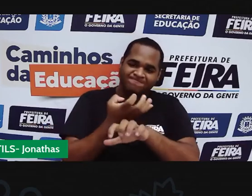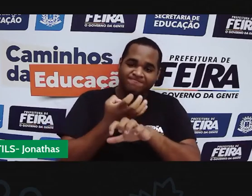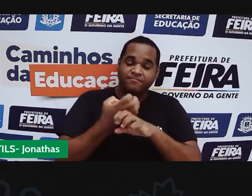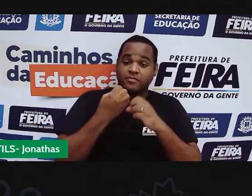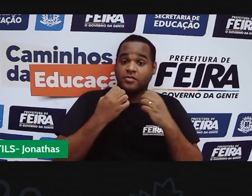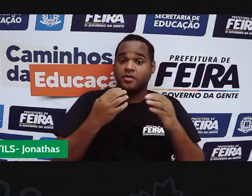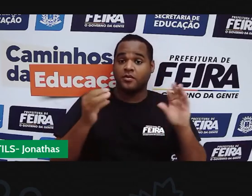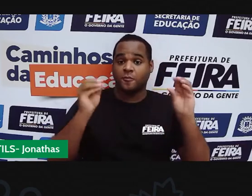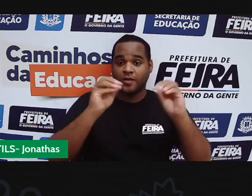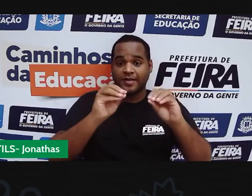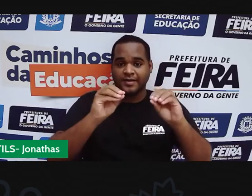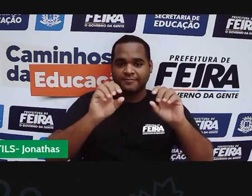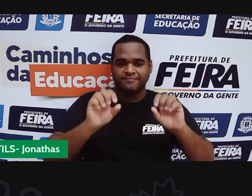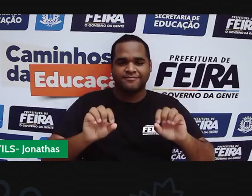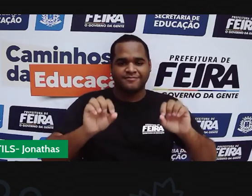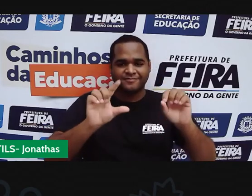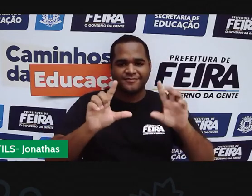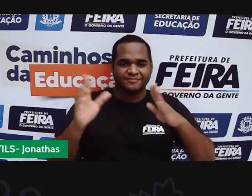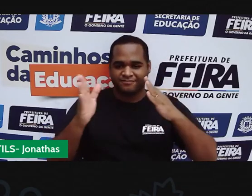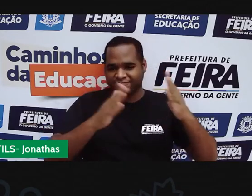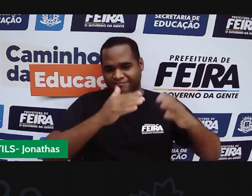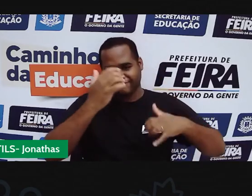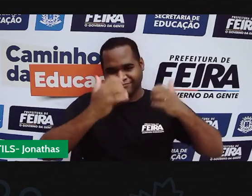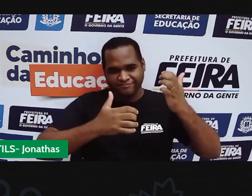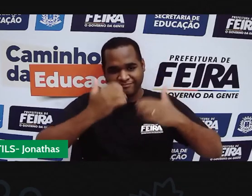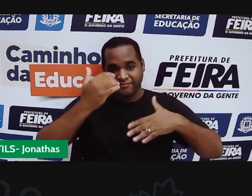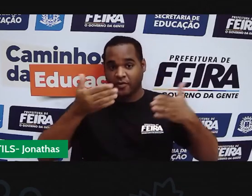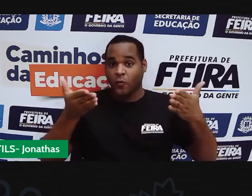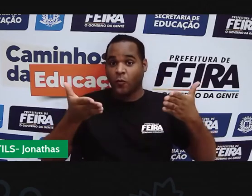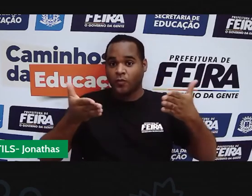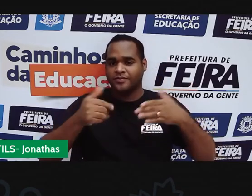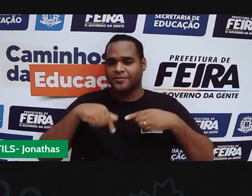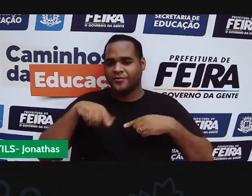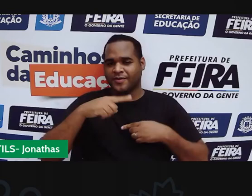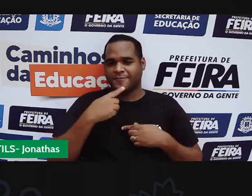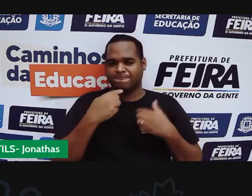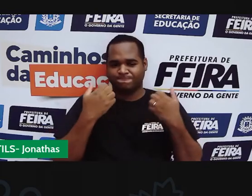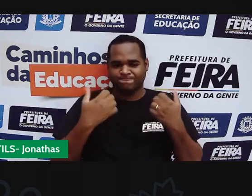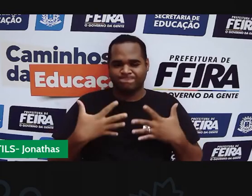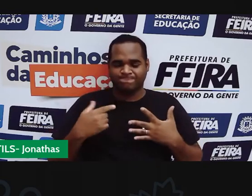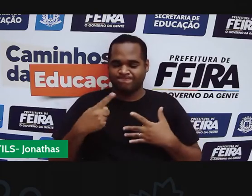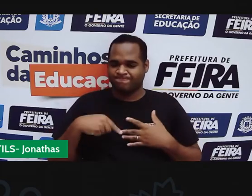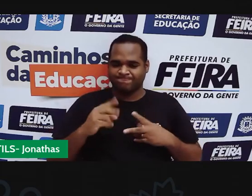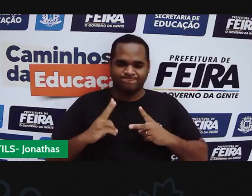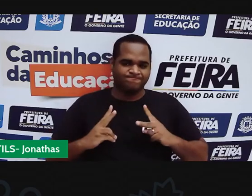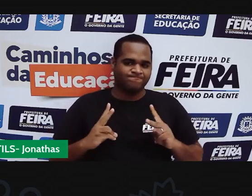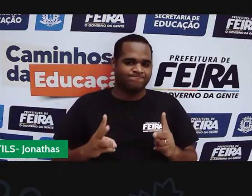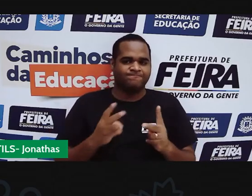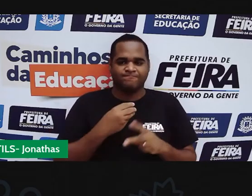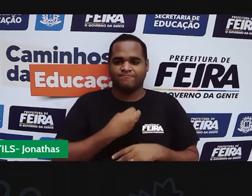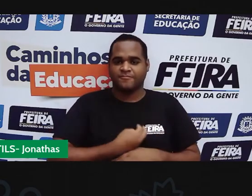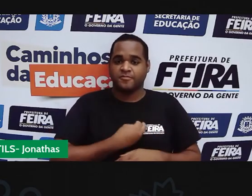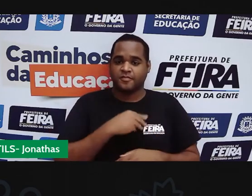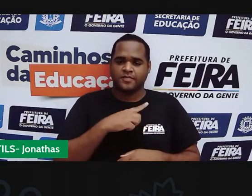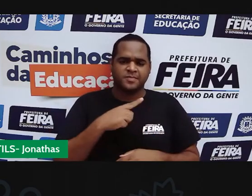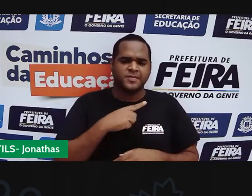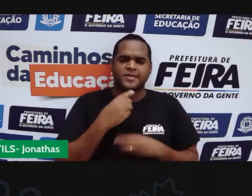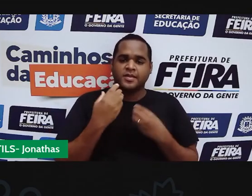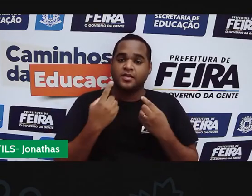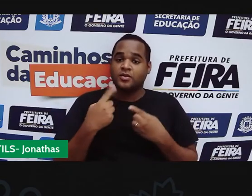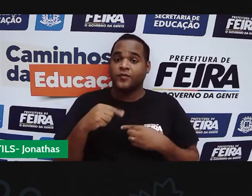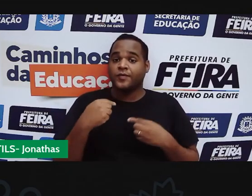colocar a apresentação na tela, porque hoje a gente vai continuar uma coisa que nós